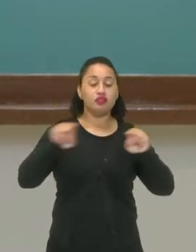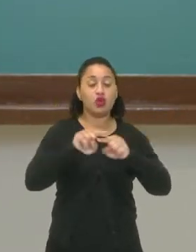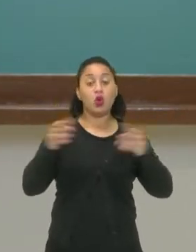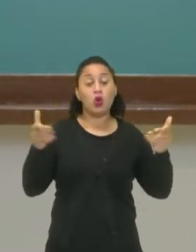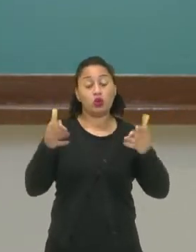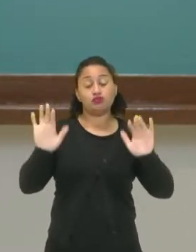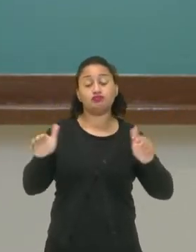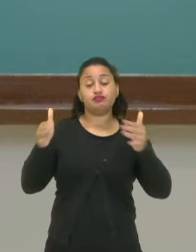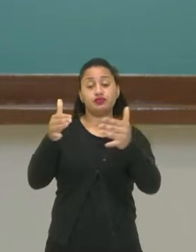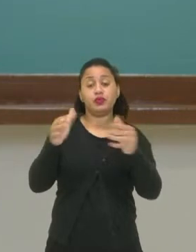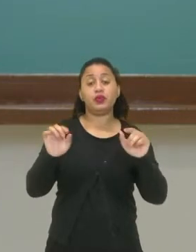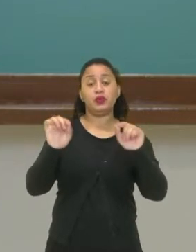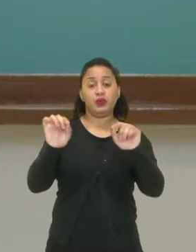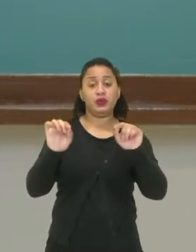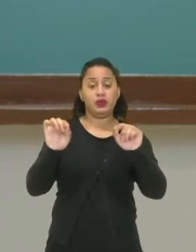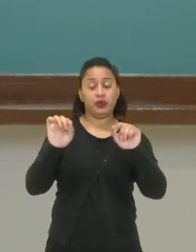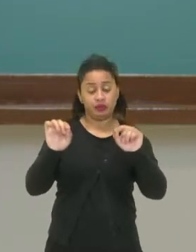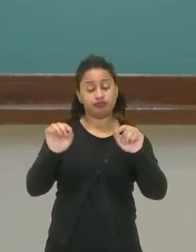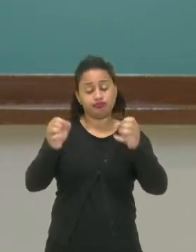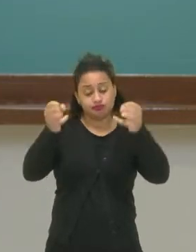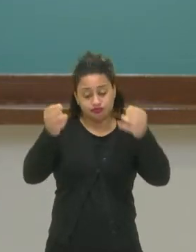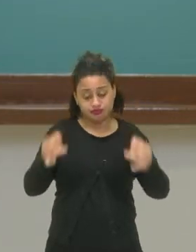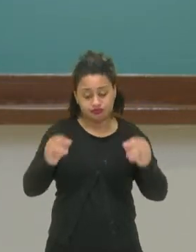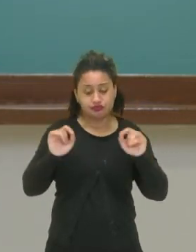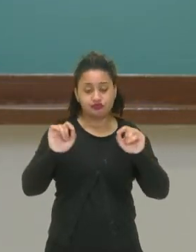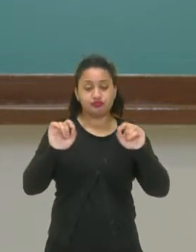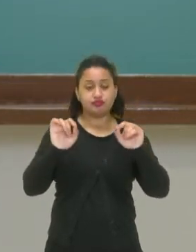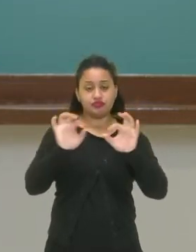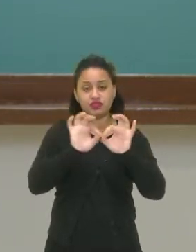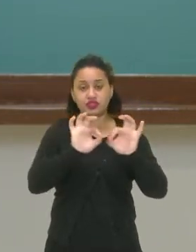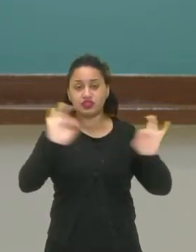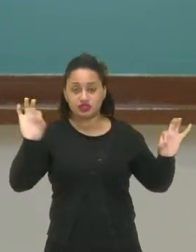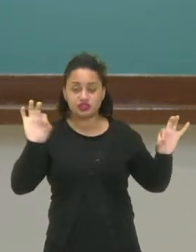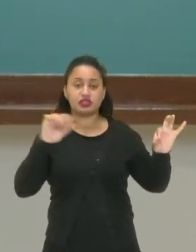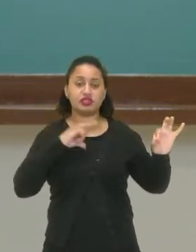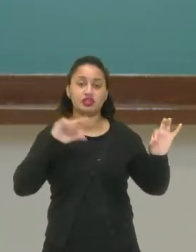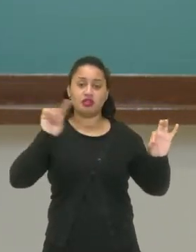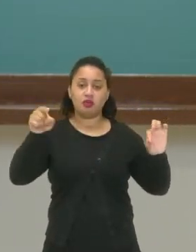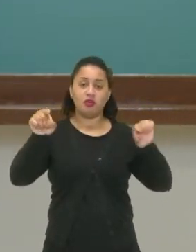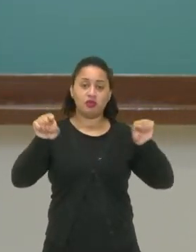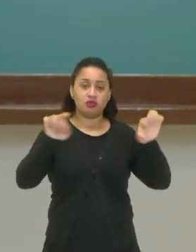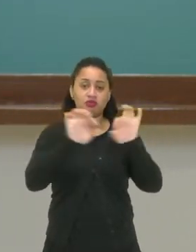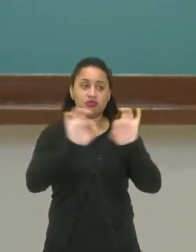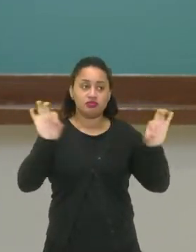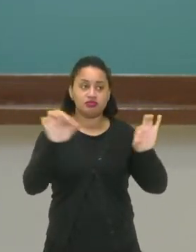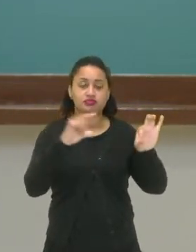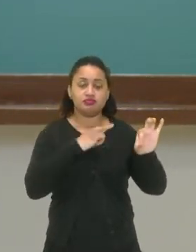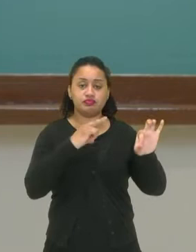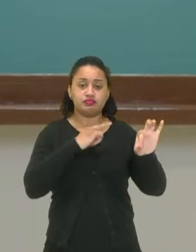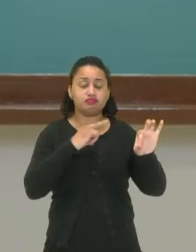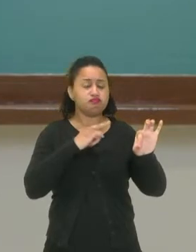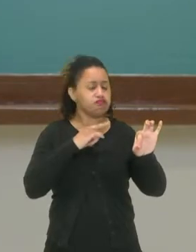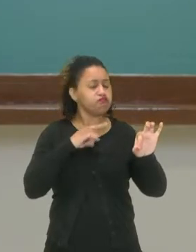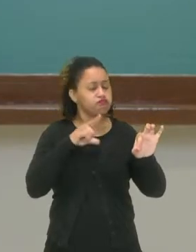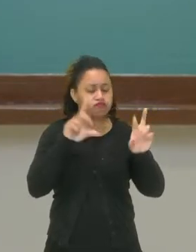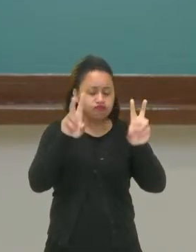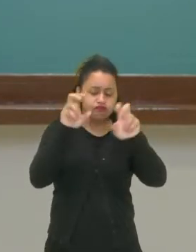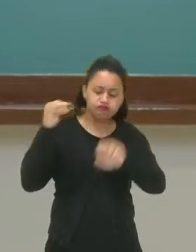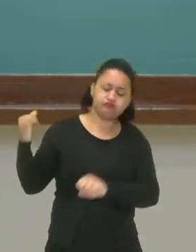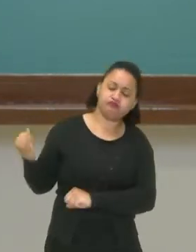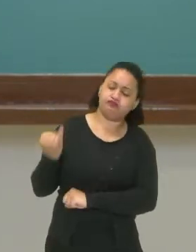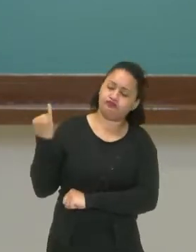especificamente, vamos conversar sobre distância entre dois pontos, que é um assunto extremamente